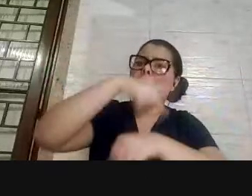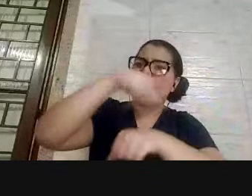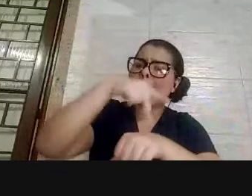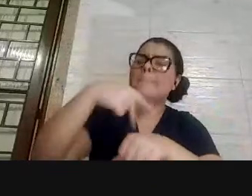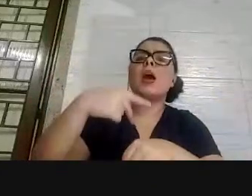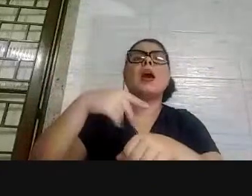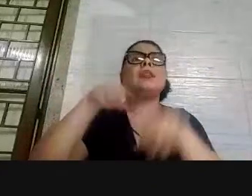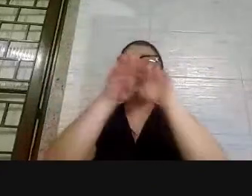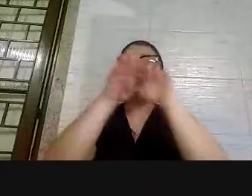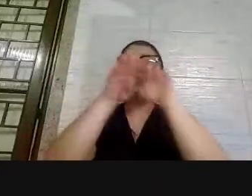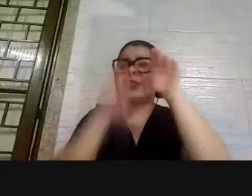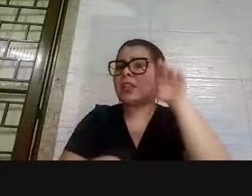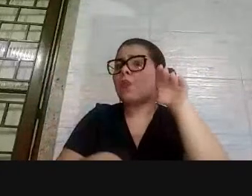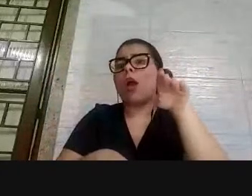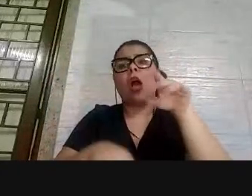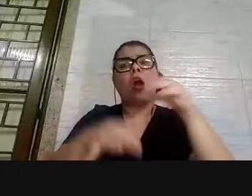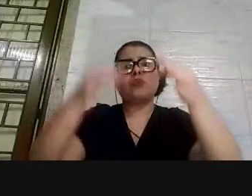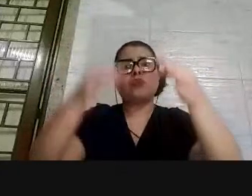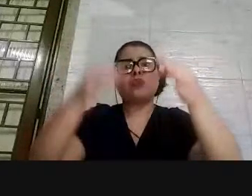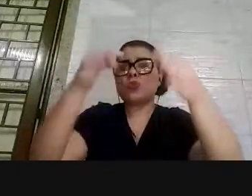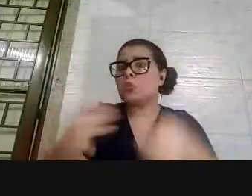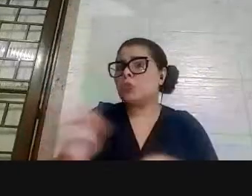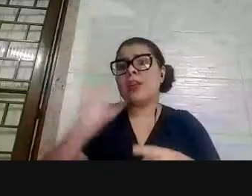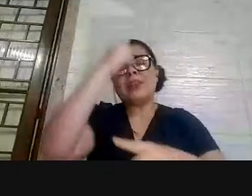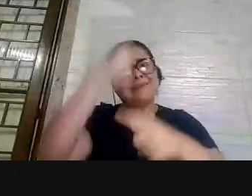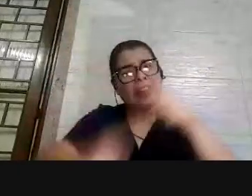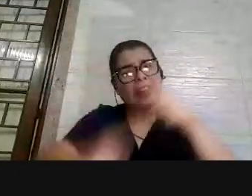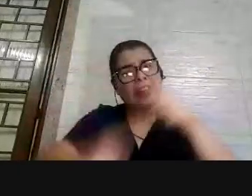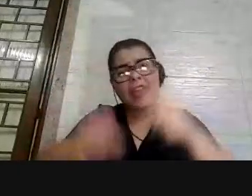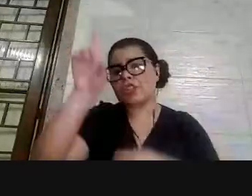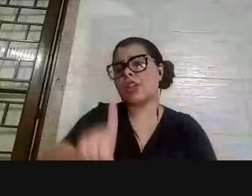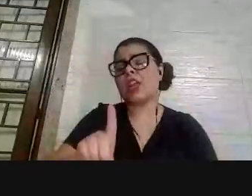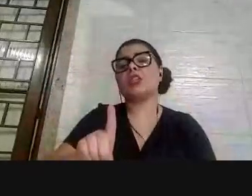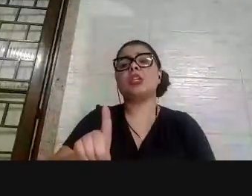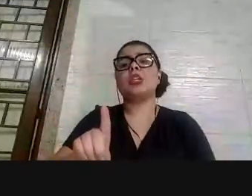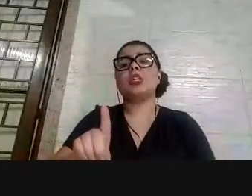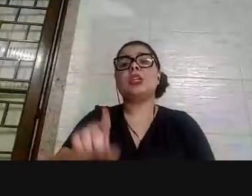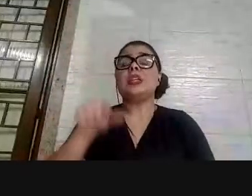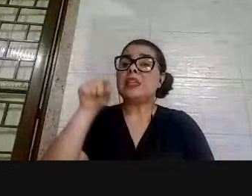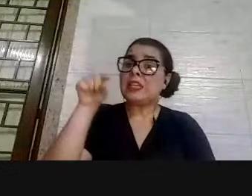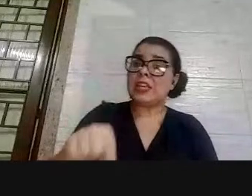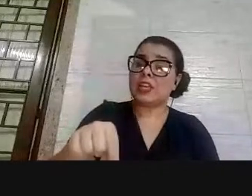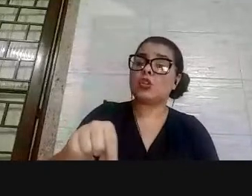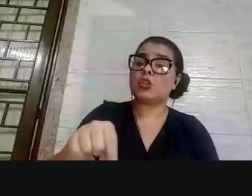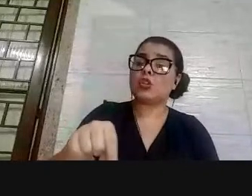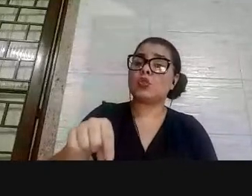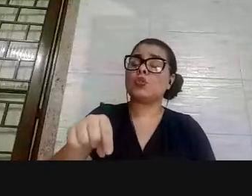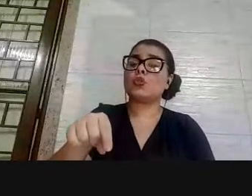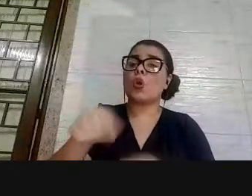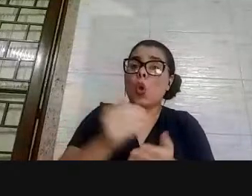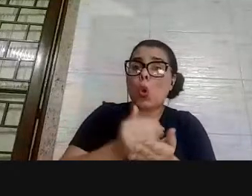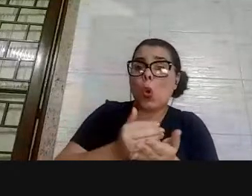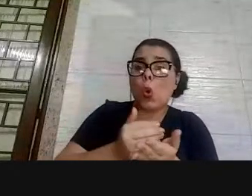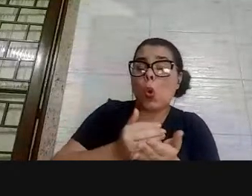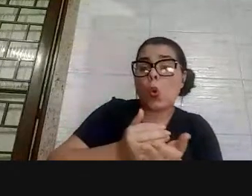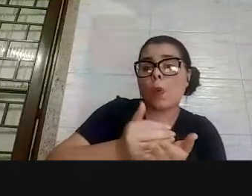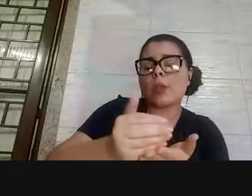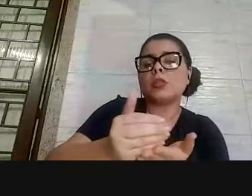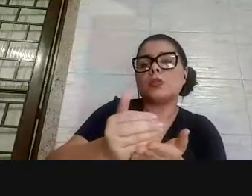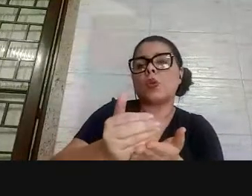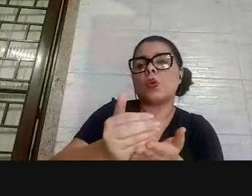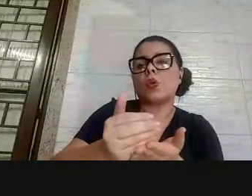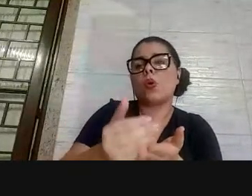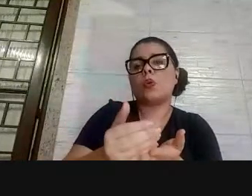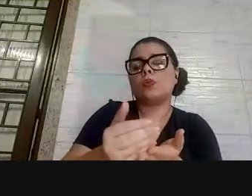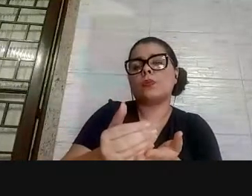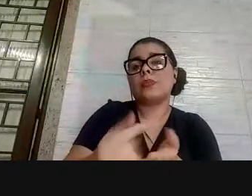injusto, que este é um país que nega direitos, que isso tem origens sociais, econômicas e políticas do